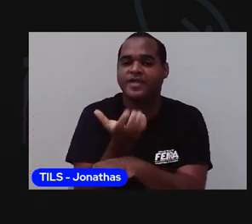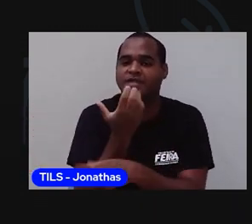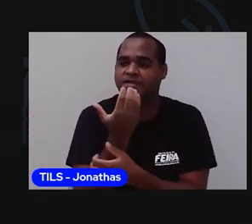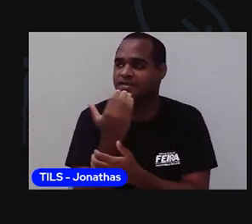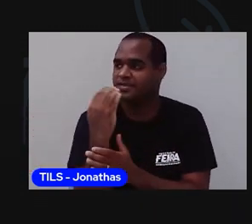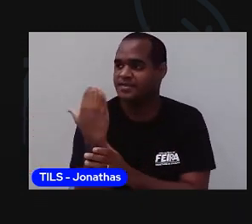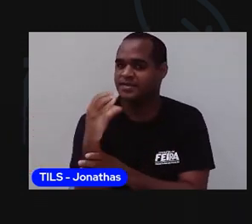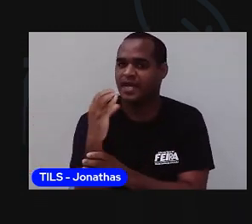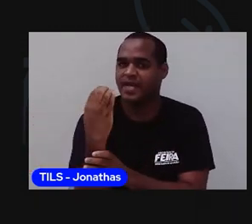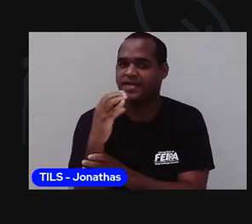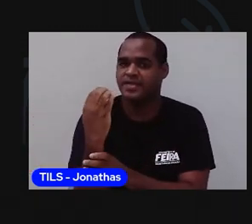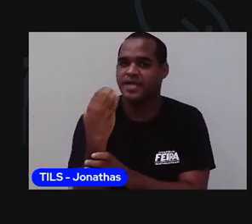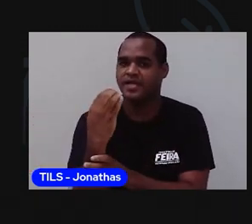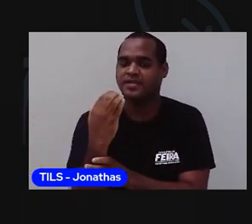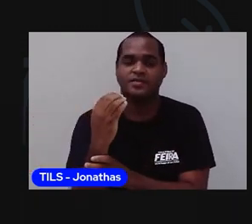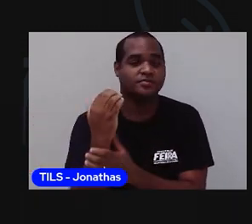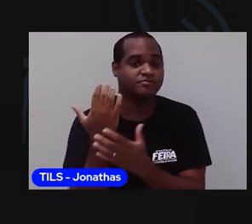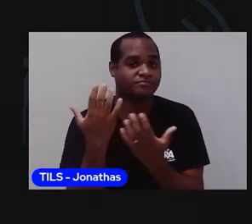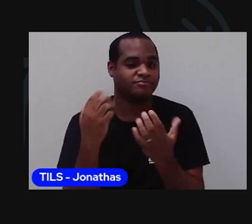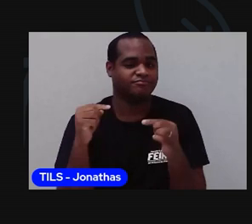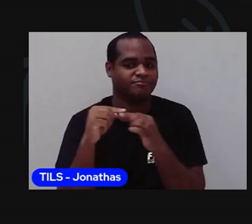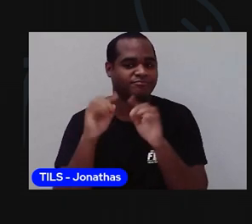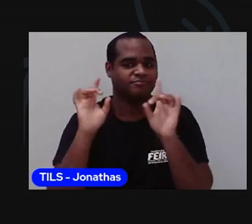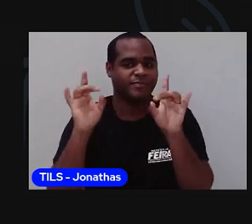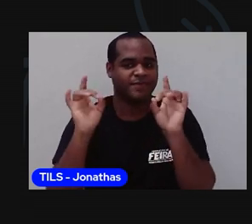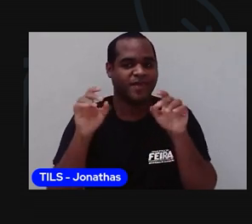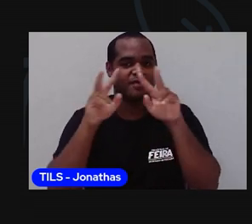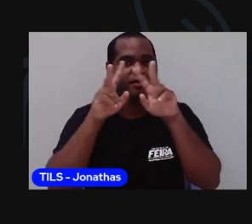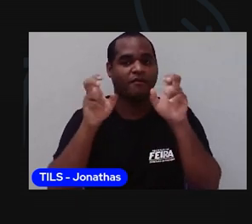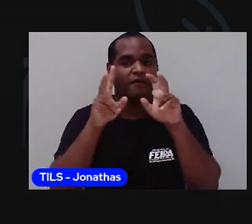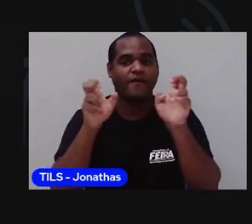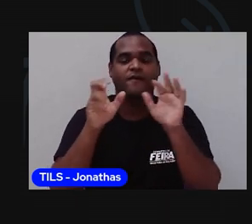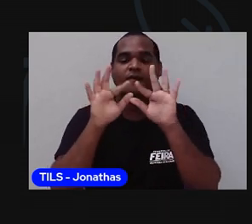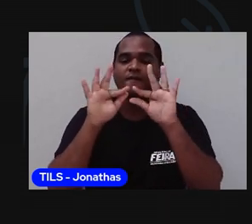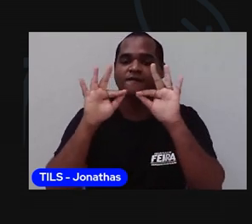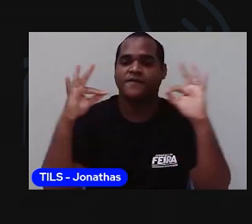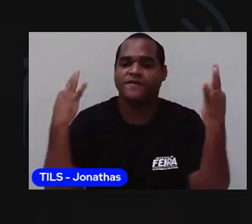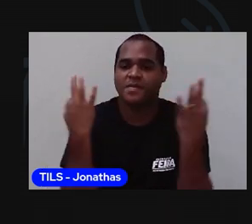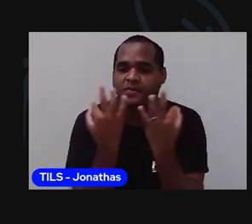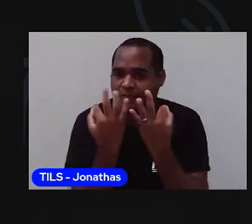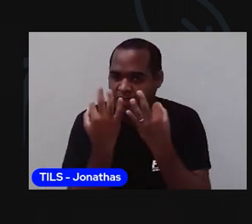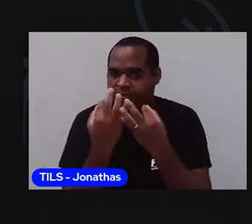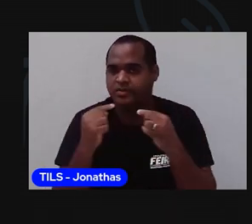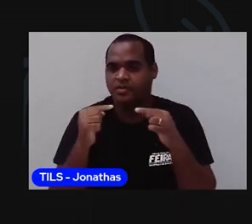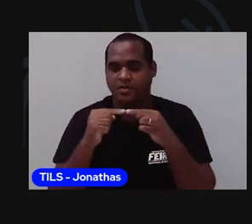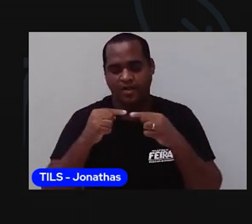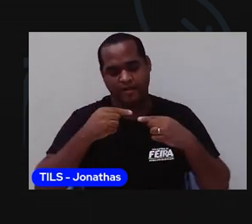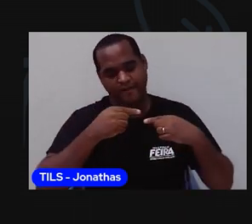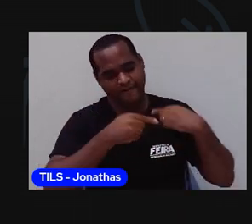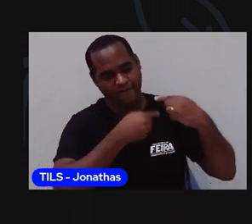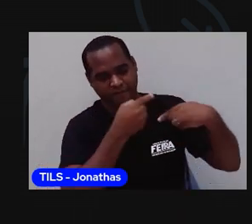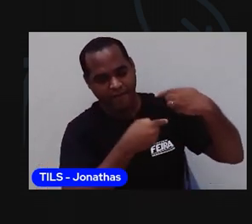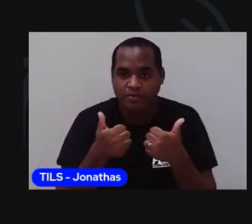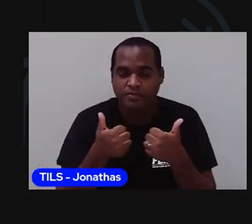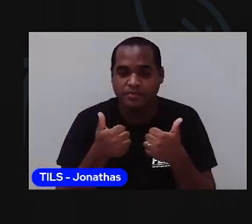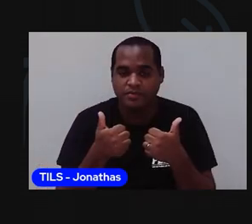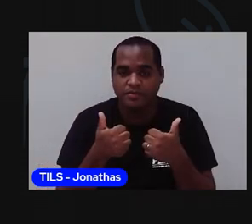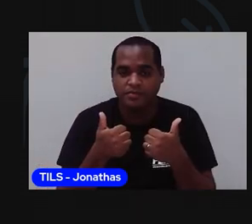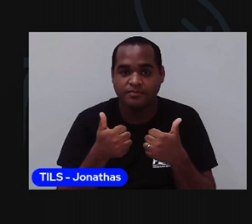humanas e um tema maravilhoso. Família, minha árvore genealógica.